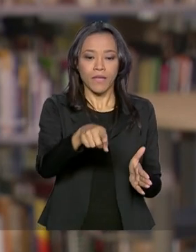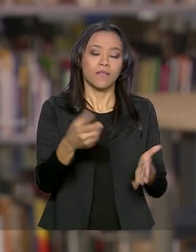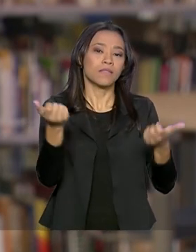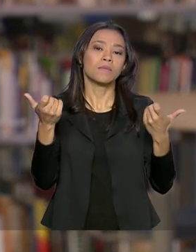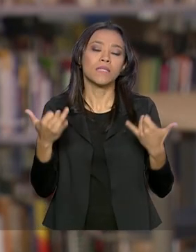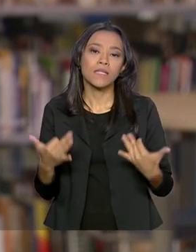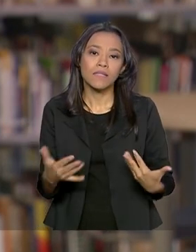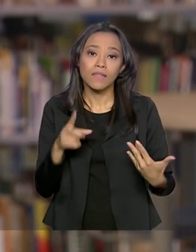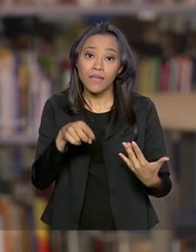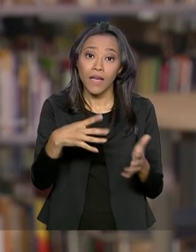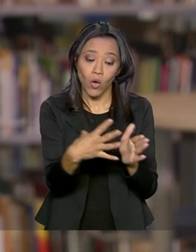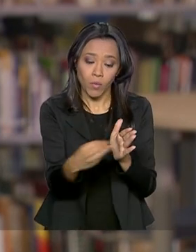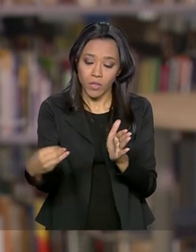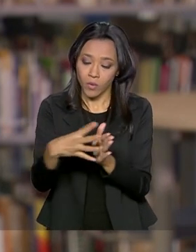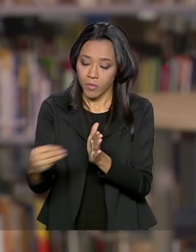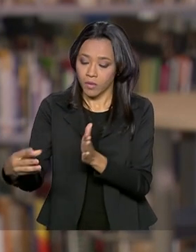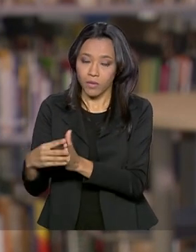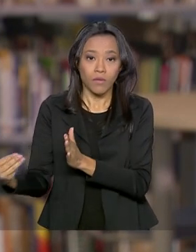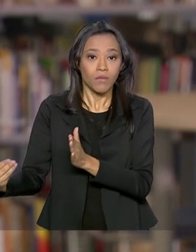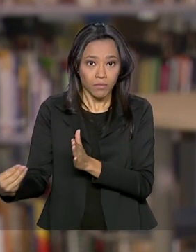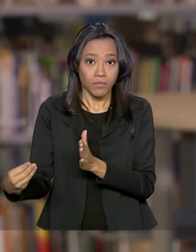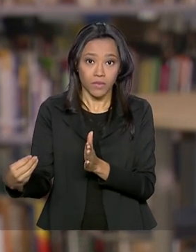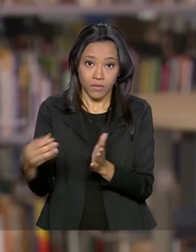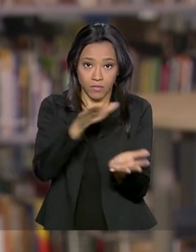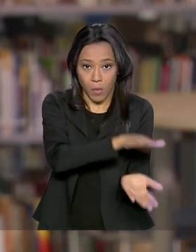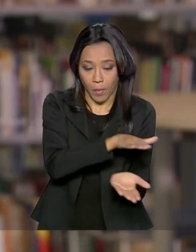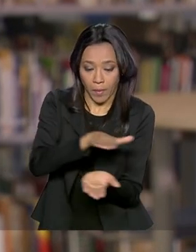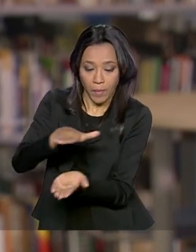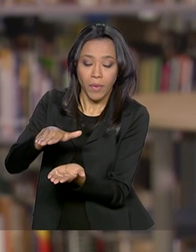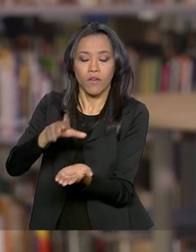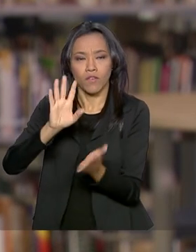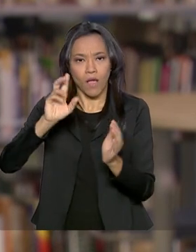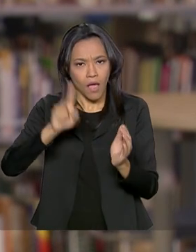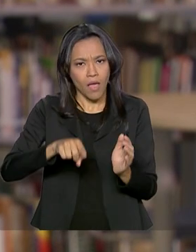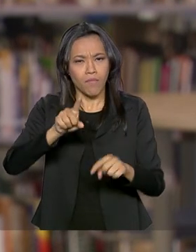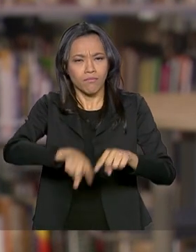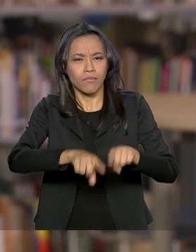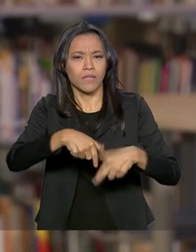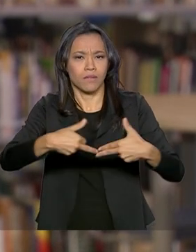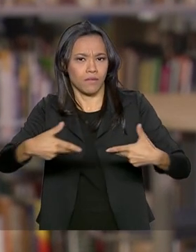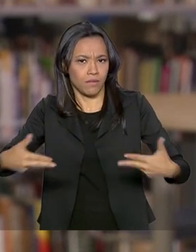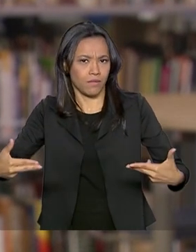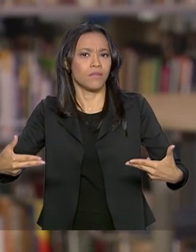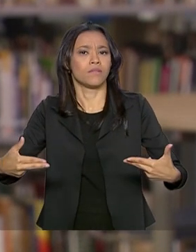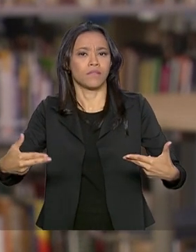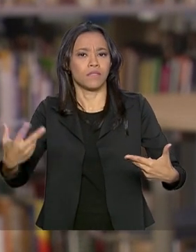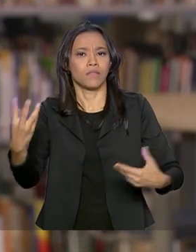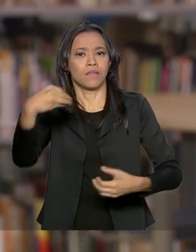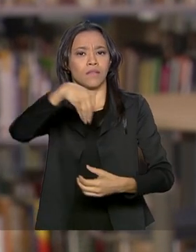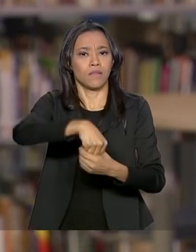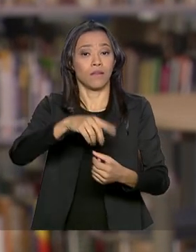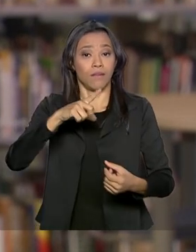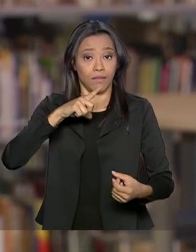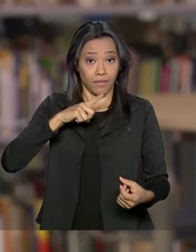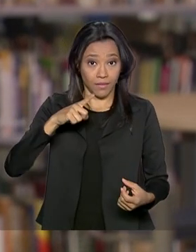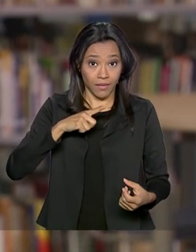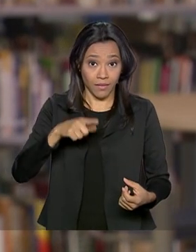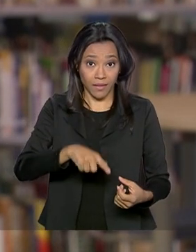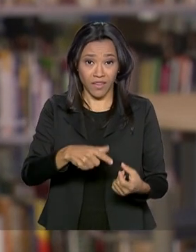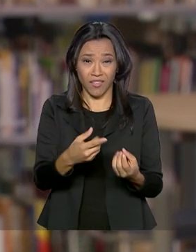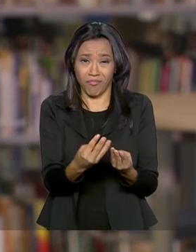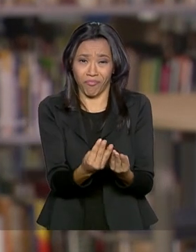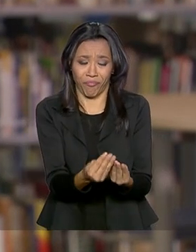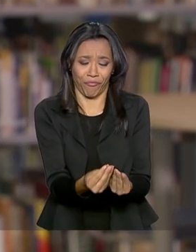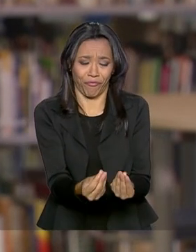o nosso programa de duplicação emergencial. Esse programa foi construído focado nos materiais que têm um avançado estágio de